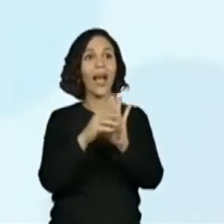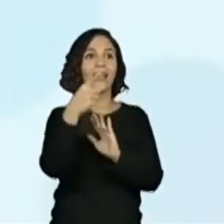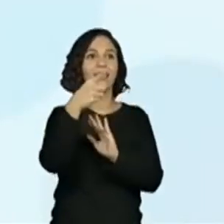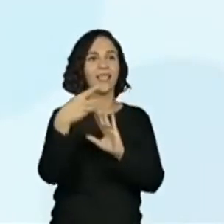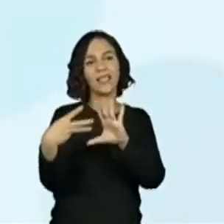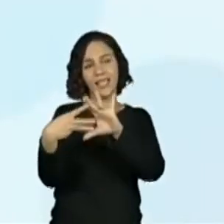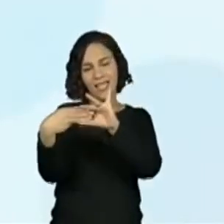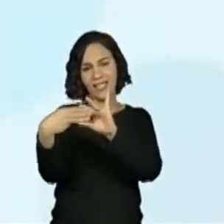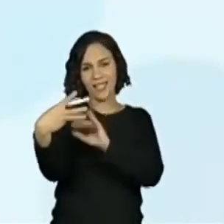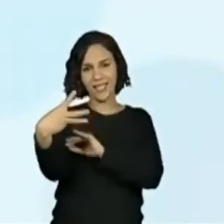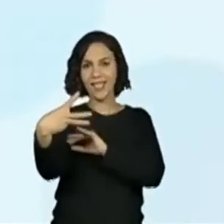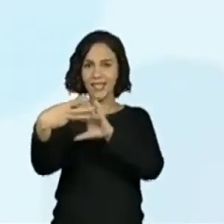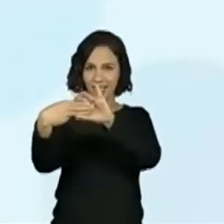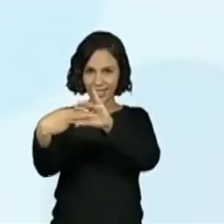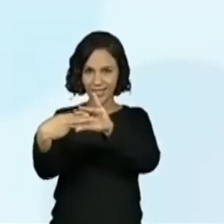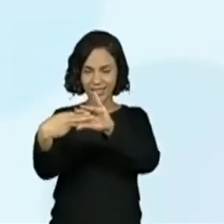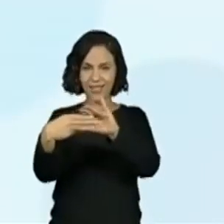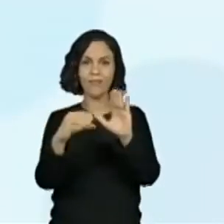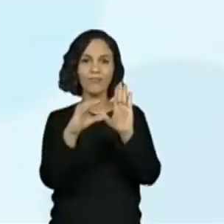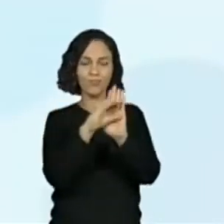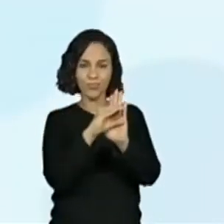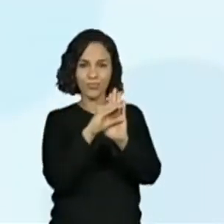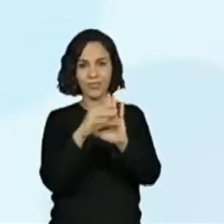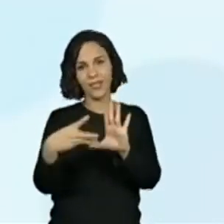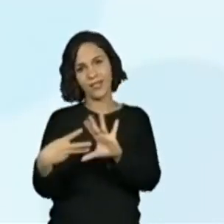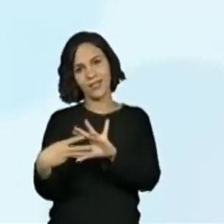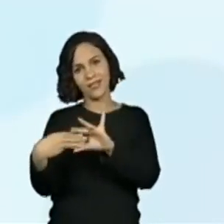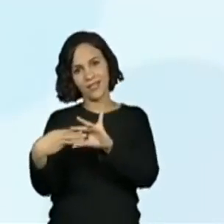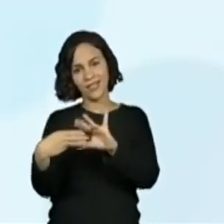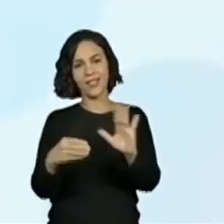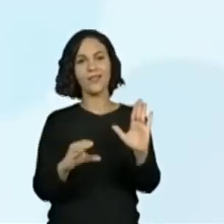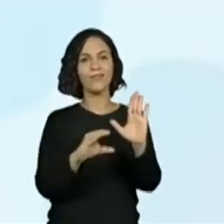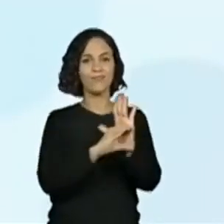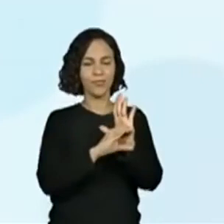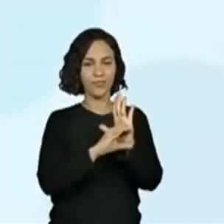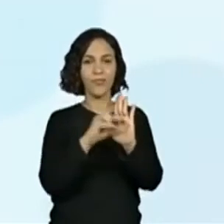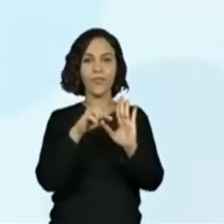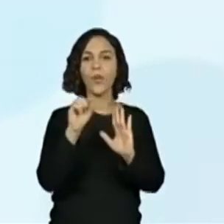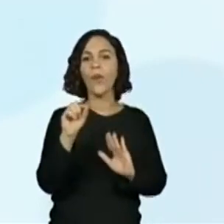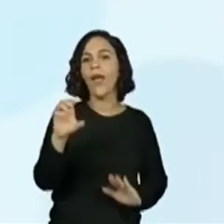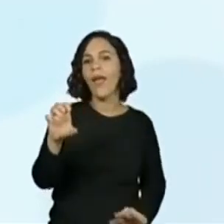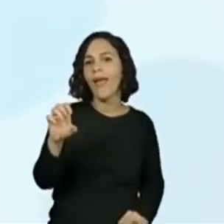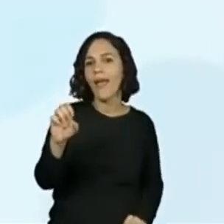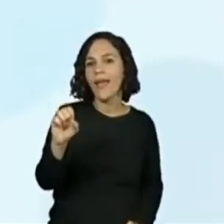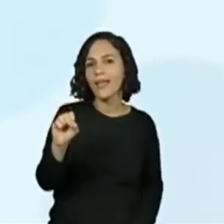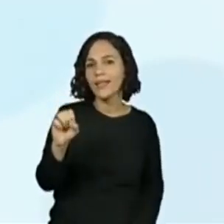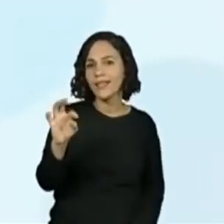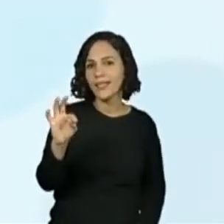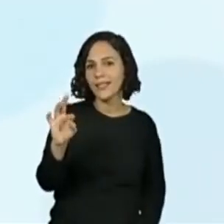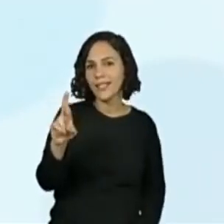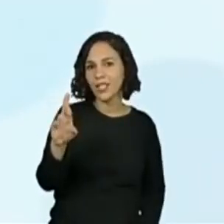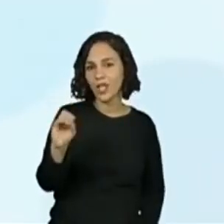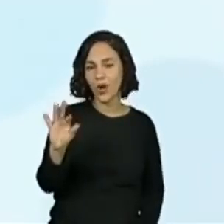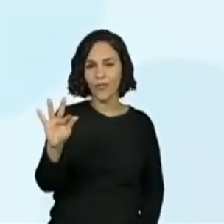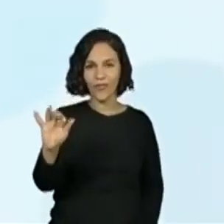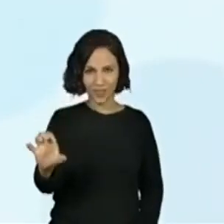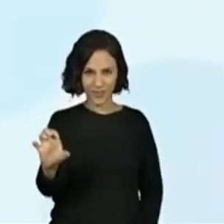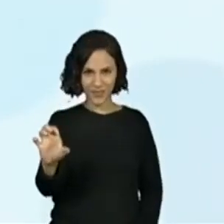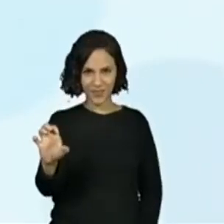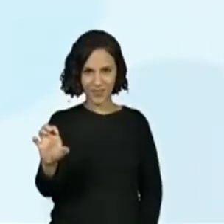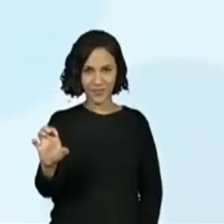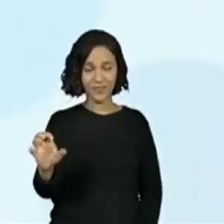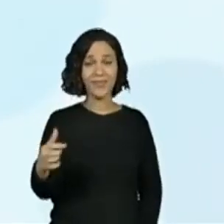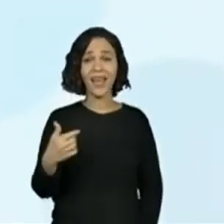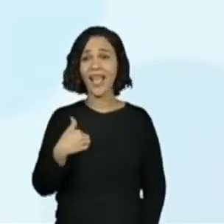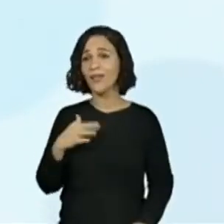Olha os versos. A cada conjunto de versos. E as estrofes. Ai, já estou ficando